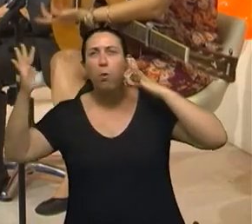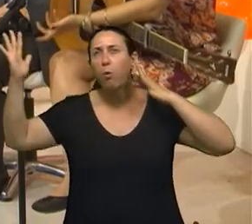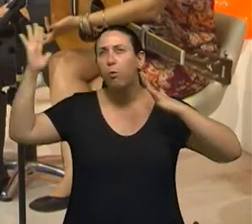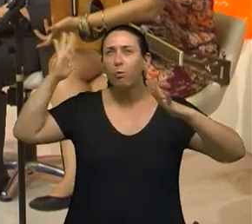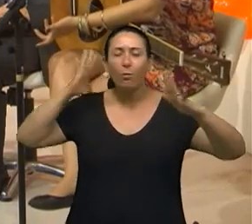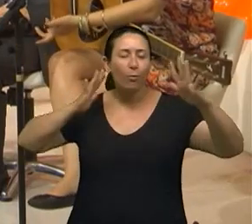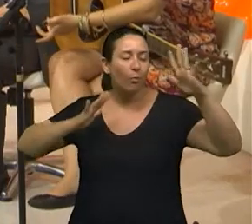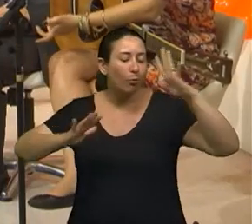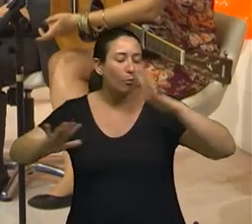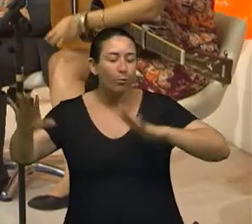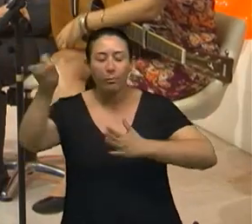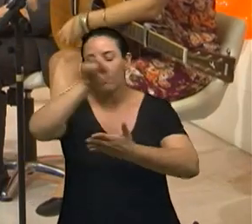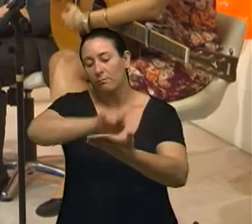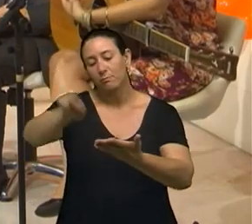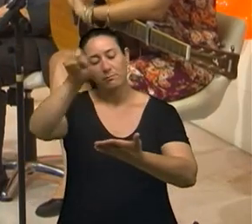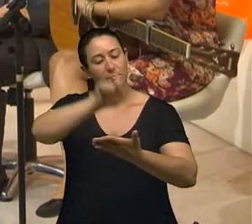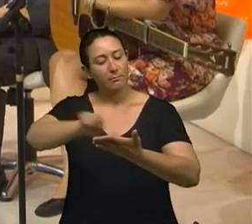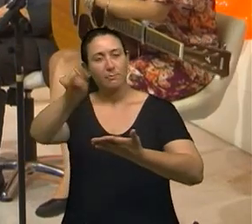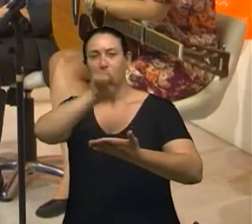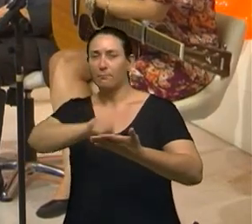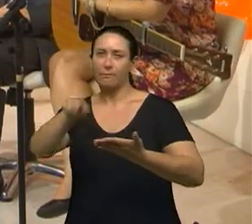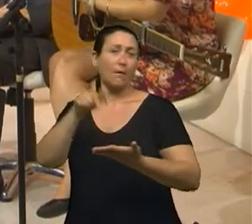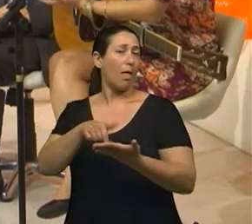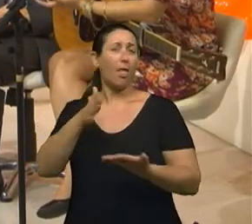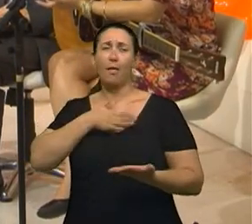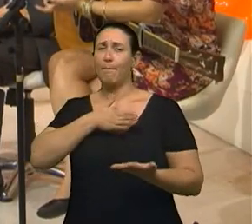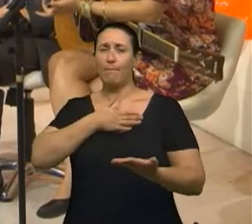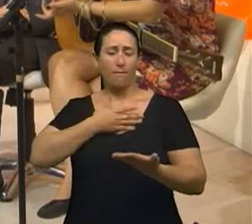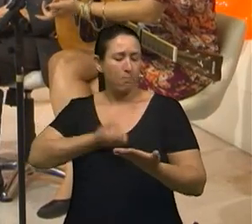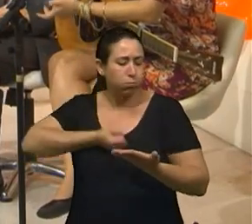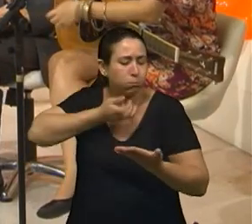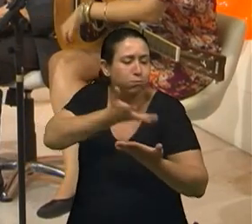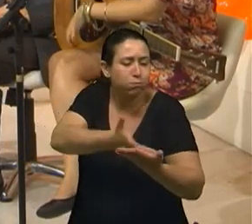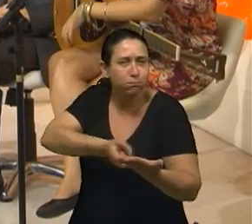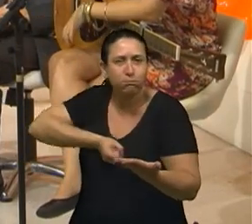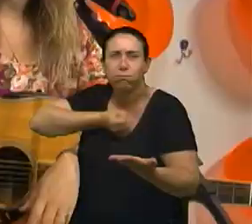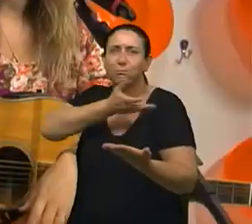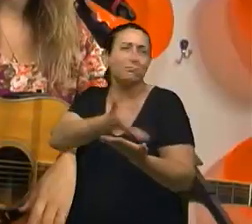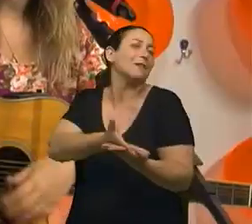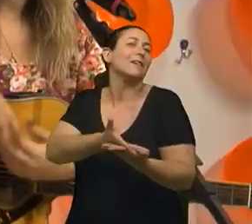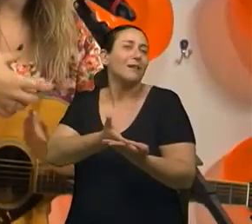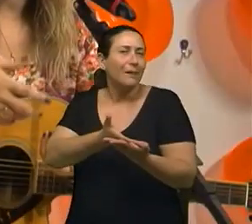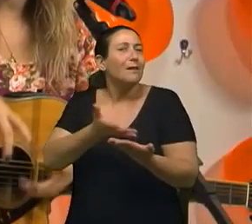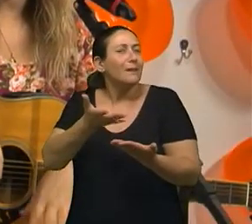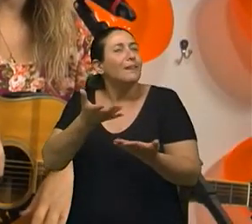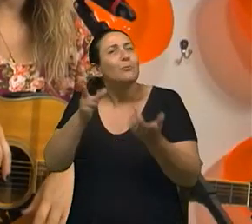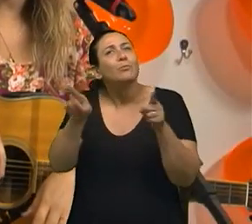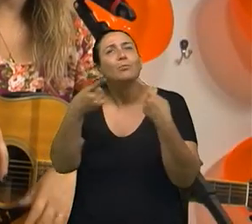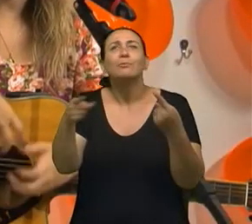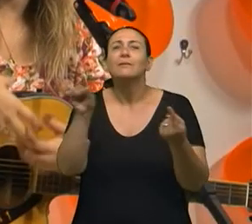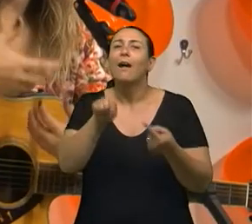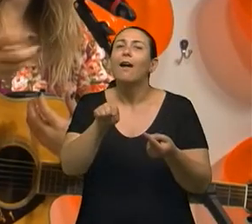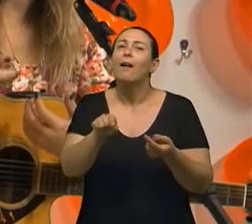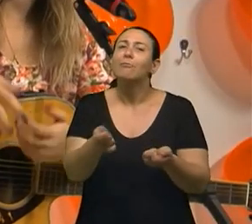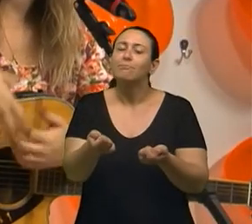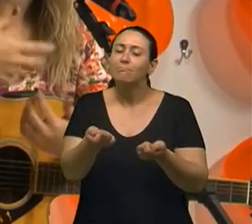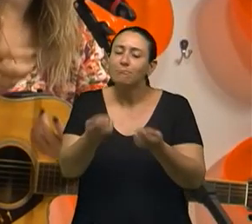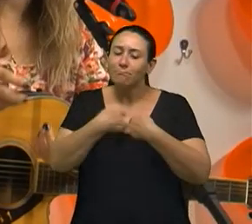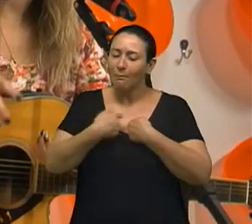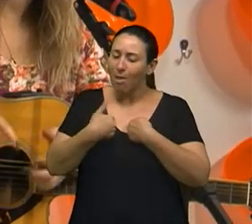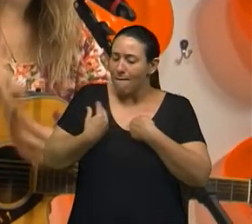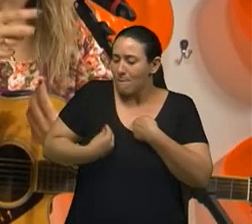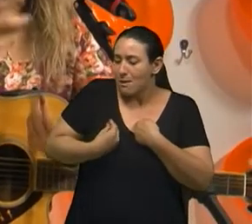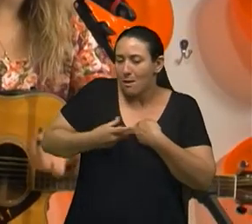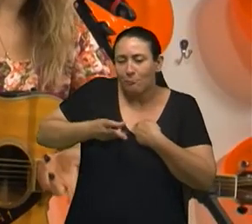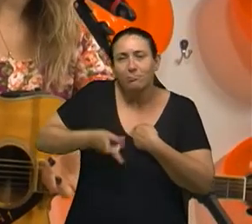forma de manifestar tudo isso, uma manifestação da minha existência. Então, pra mim, a música, ela é, acima de tudo, uma extensão minha, da minha